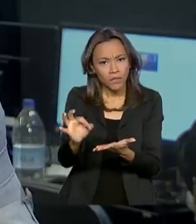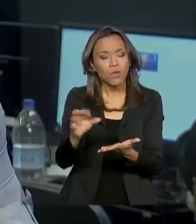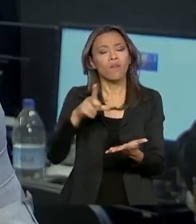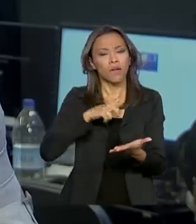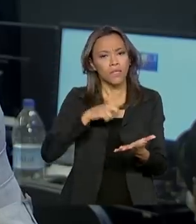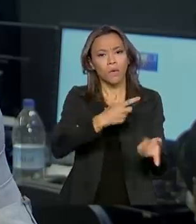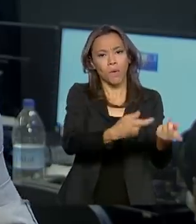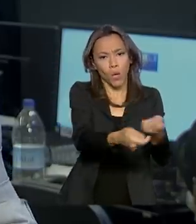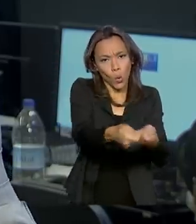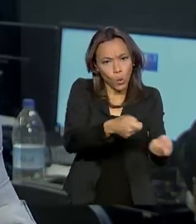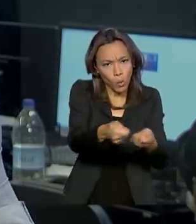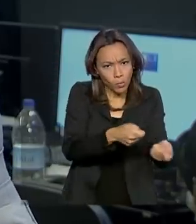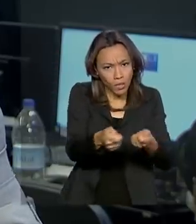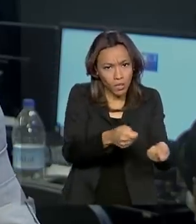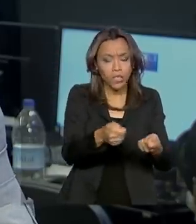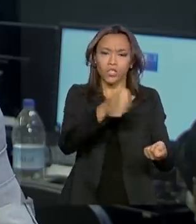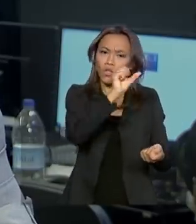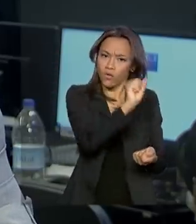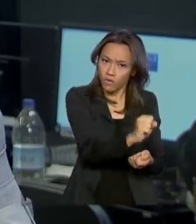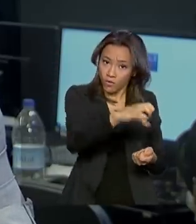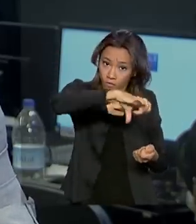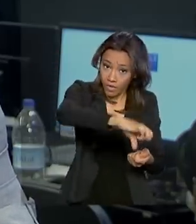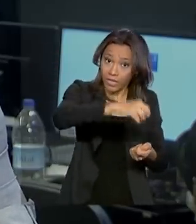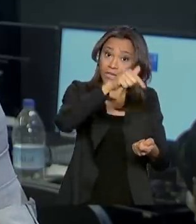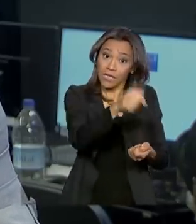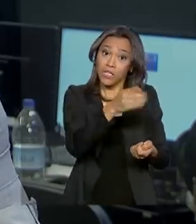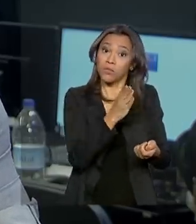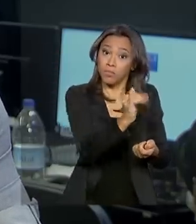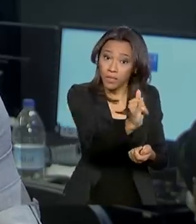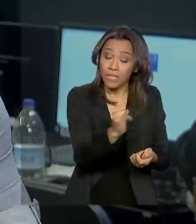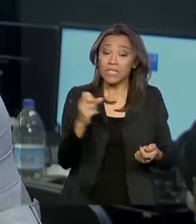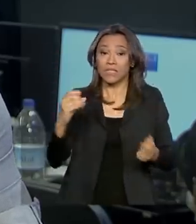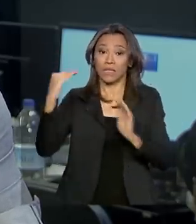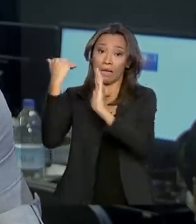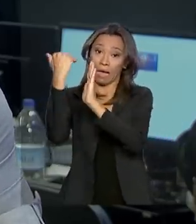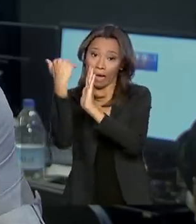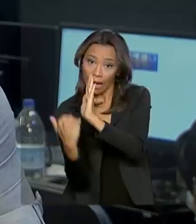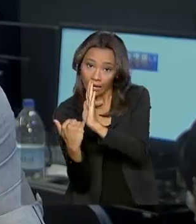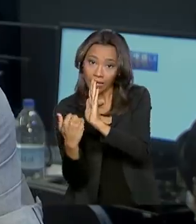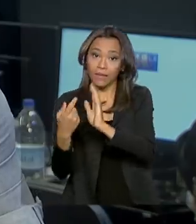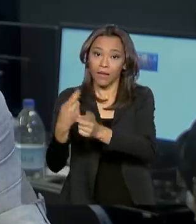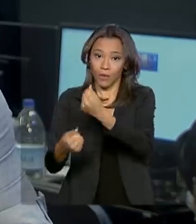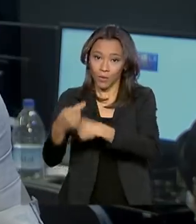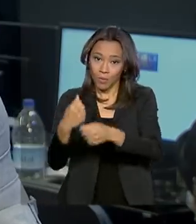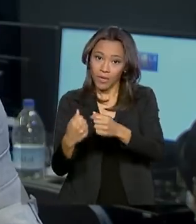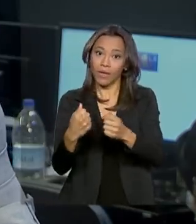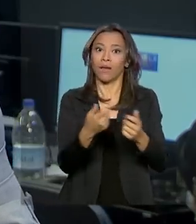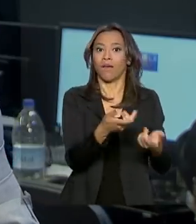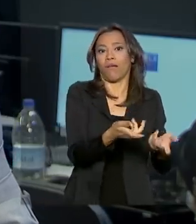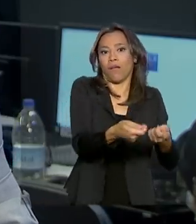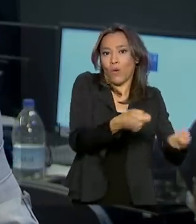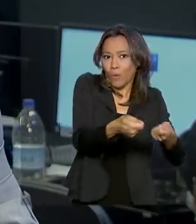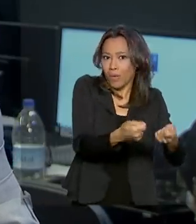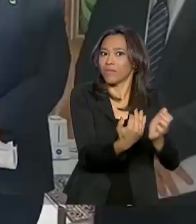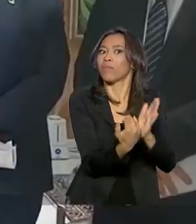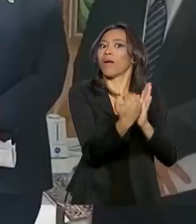bilhões no ano que vem. E se cair, a economia será ainda maior. Vamos ver.